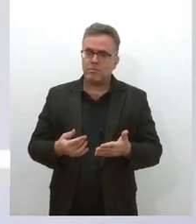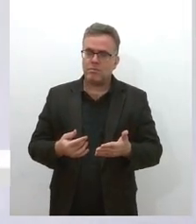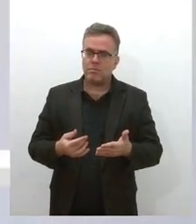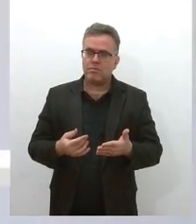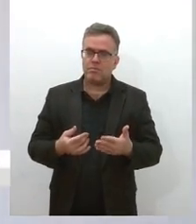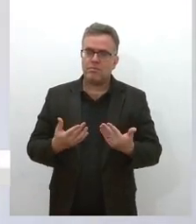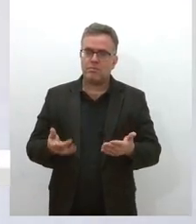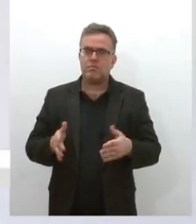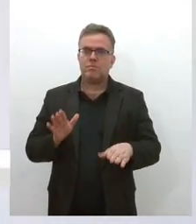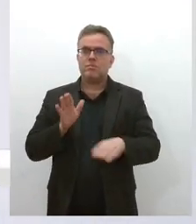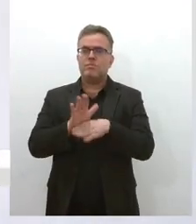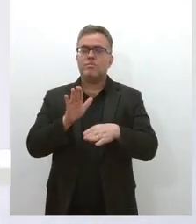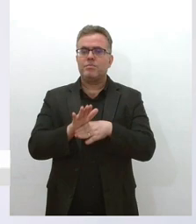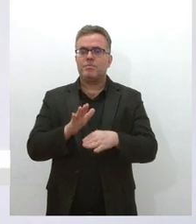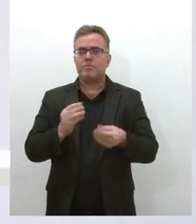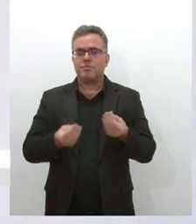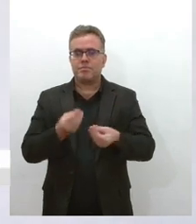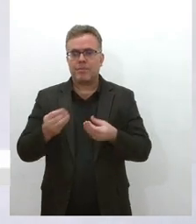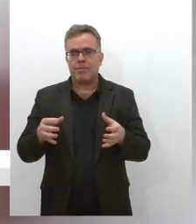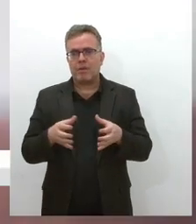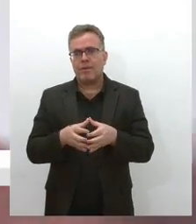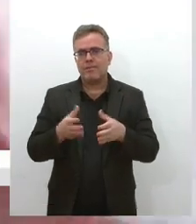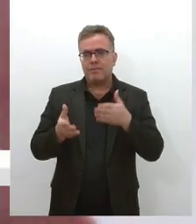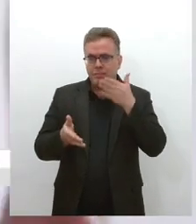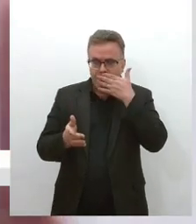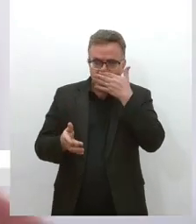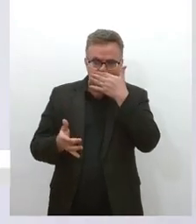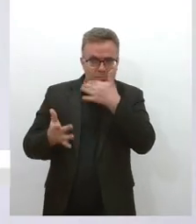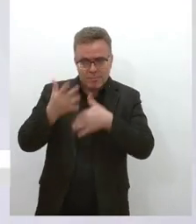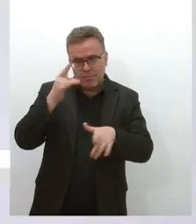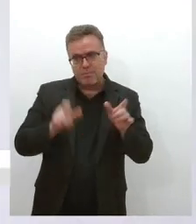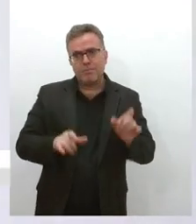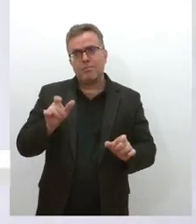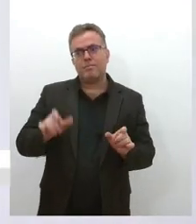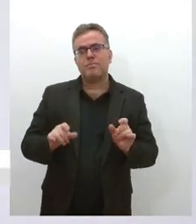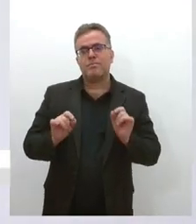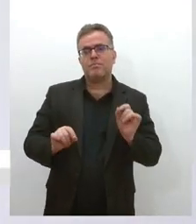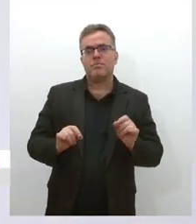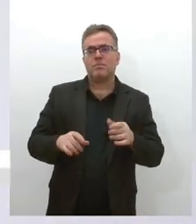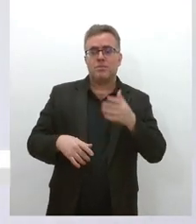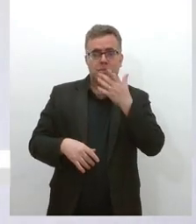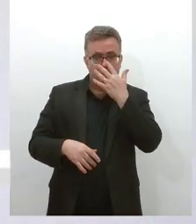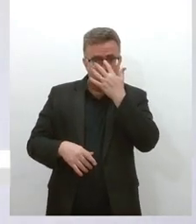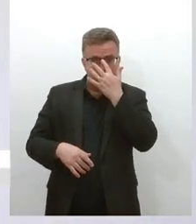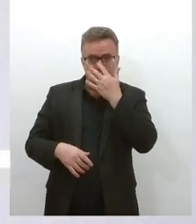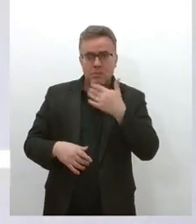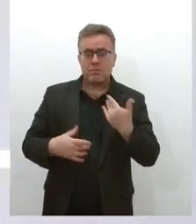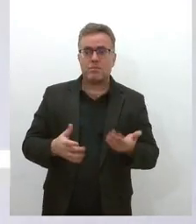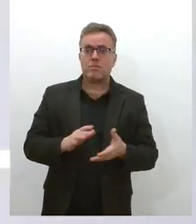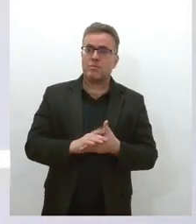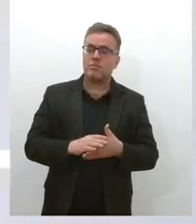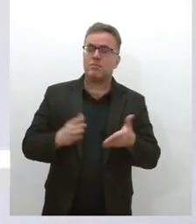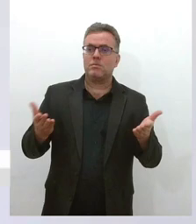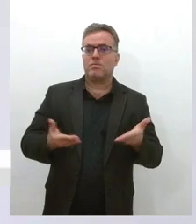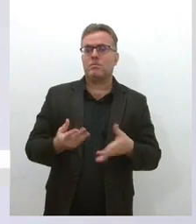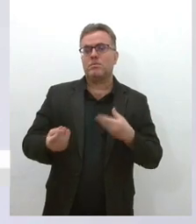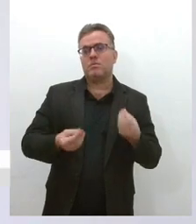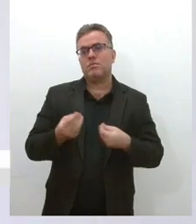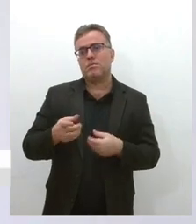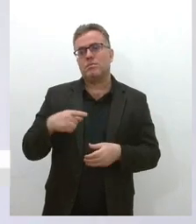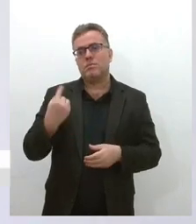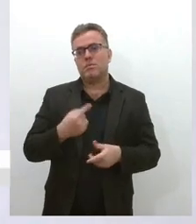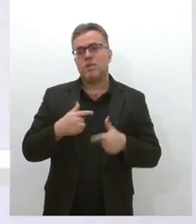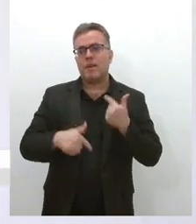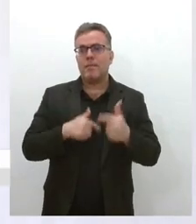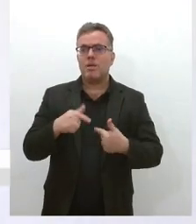ajudando esse coletivo de pessoas com as quais trabalhamos, porque os fenômenos são novos. hoje, por exemplo, nós trabalhamos muito com a